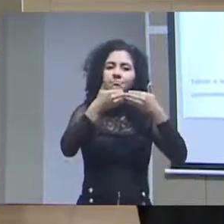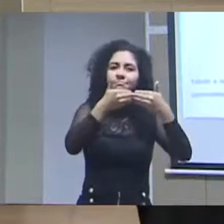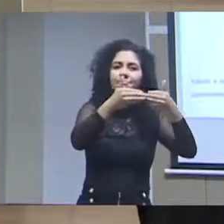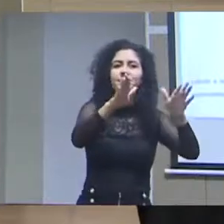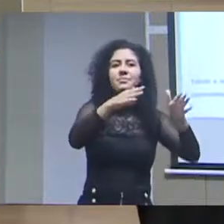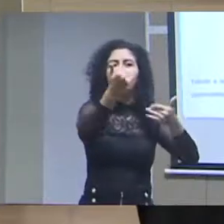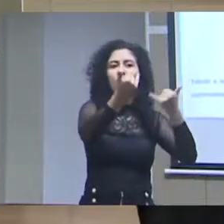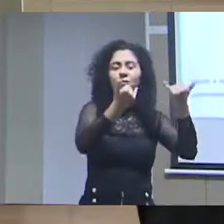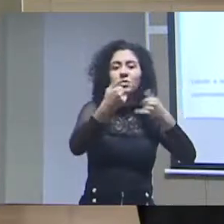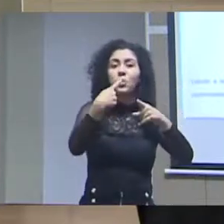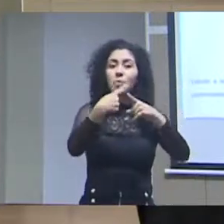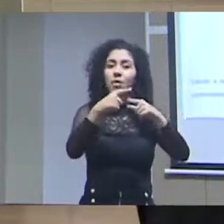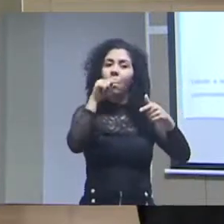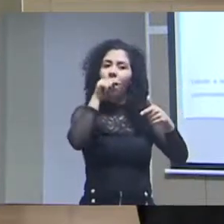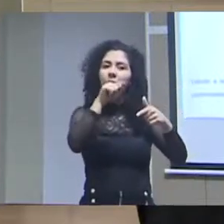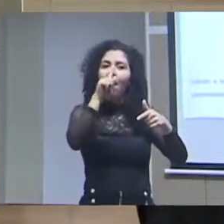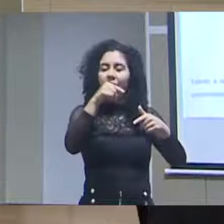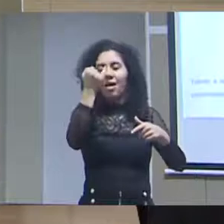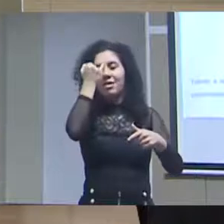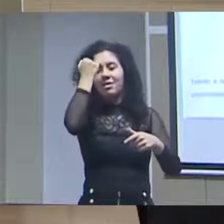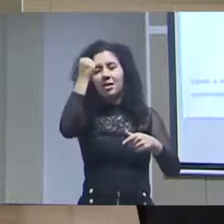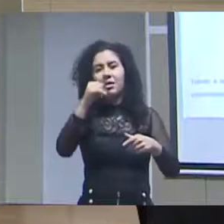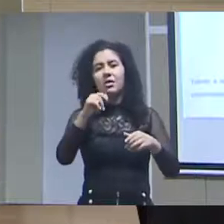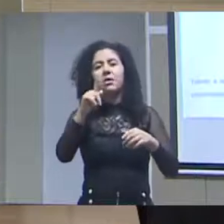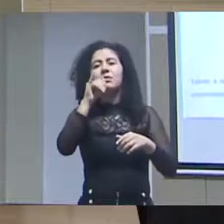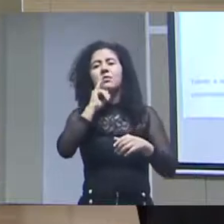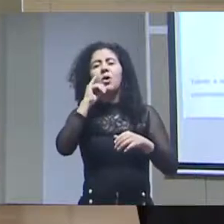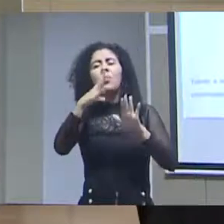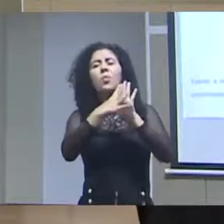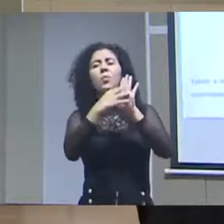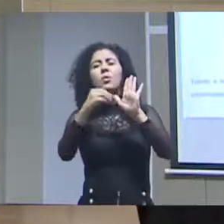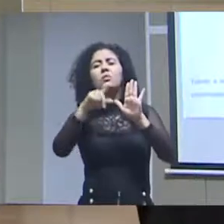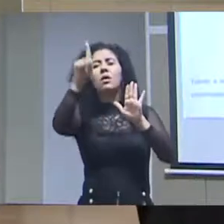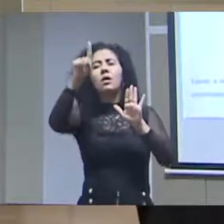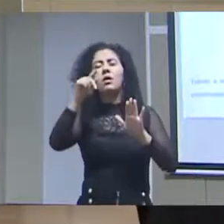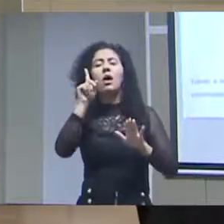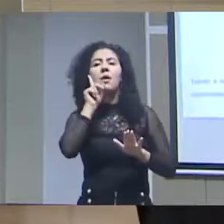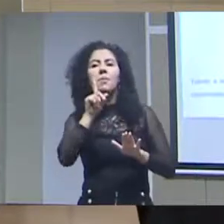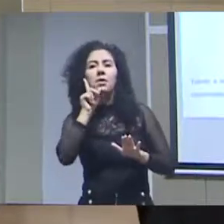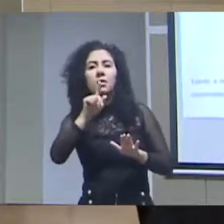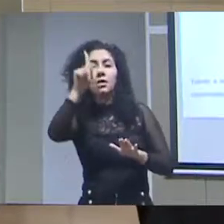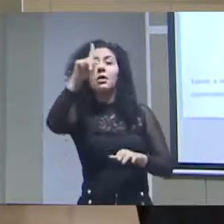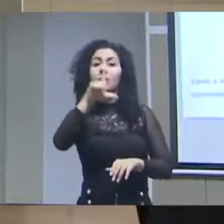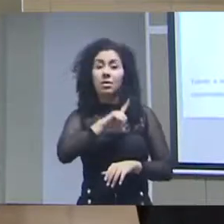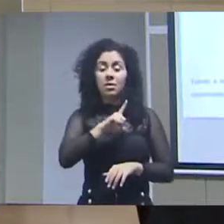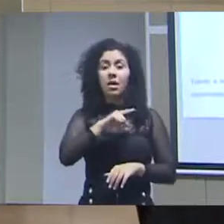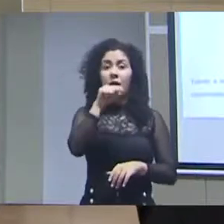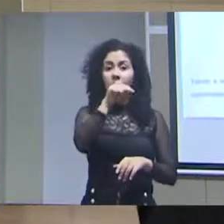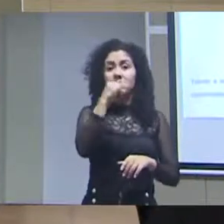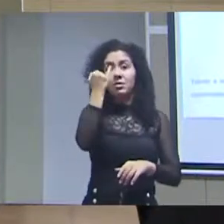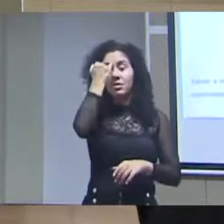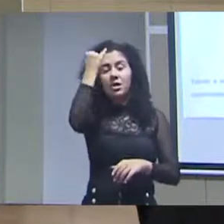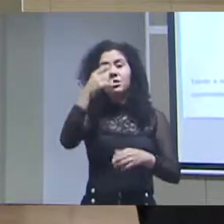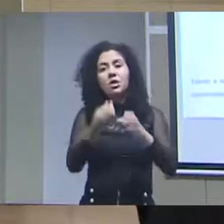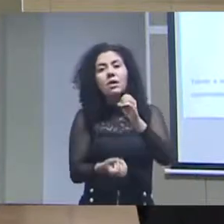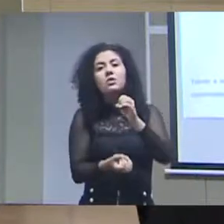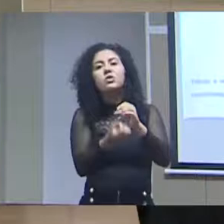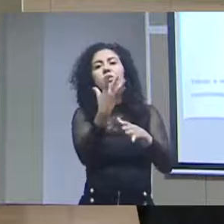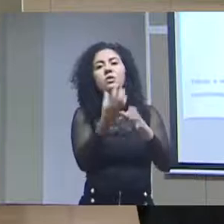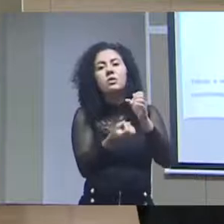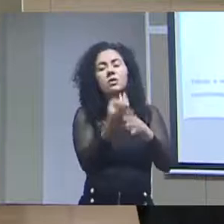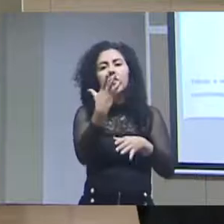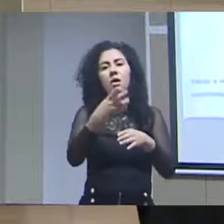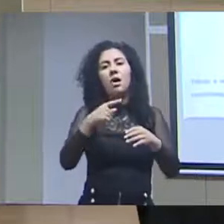ainda, ela tinha essa ideia, porque é baseada em um projeto americano e em um projeto inglês, principalmente, que tem essa ideia, de criação de